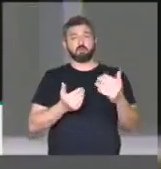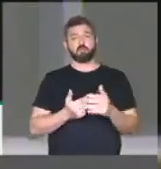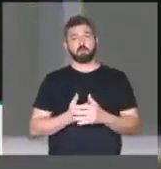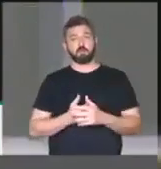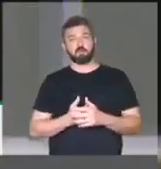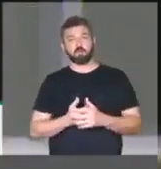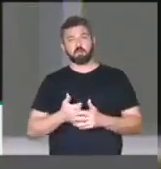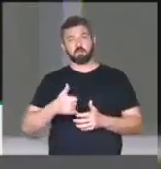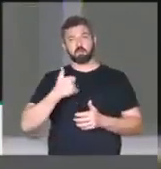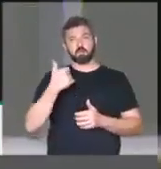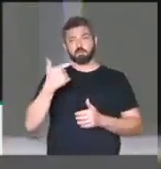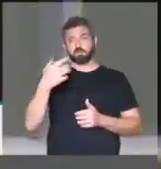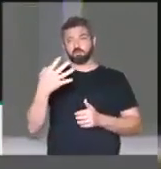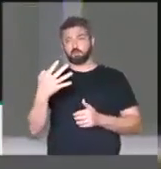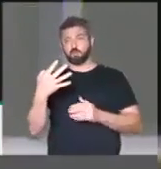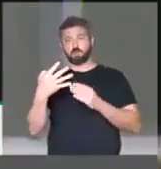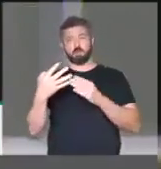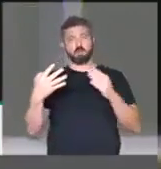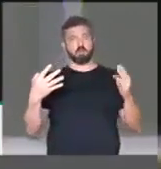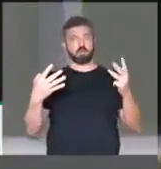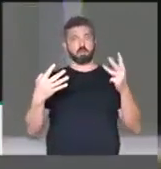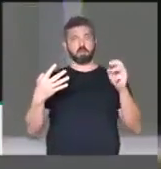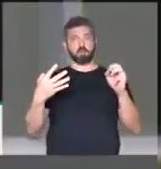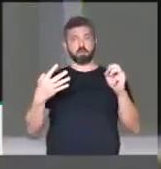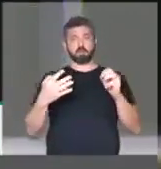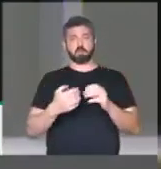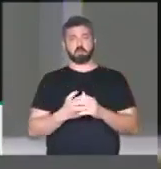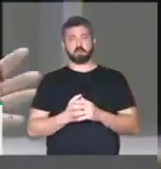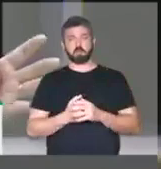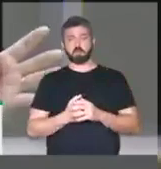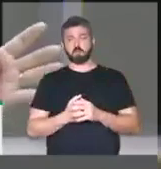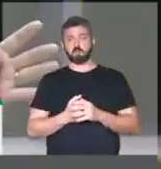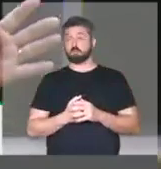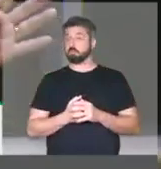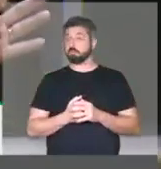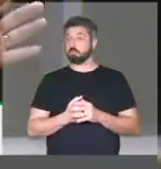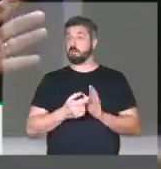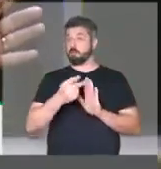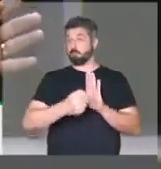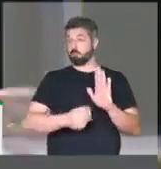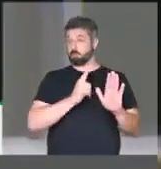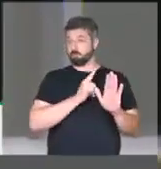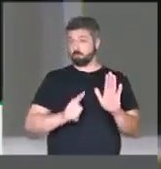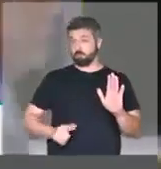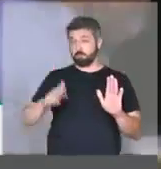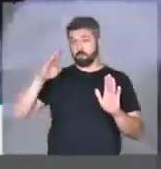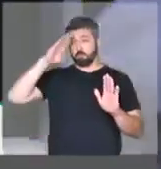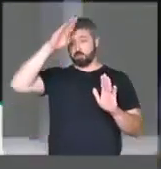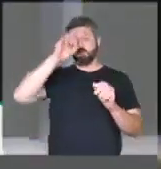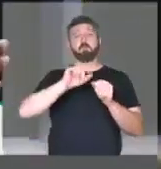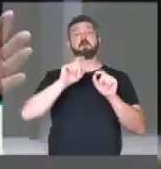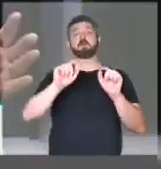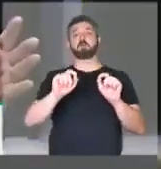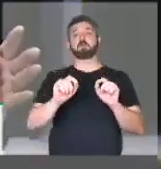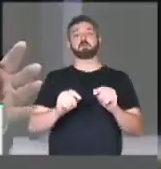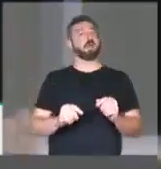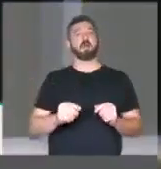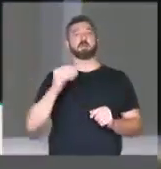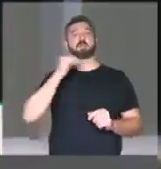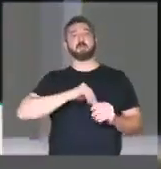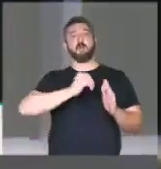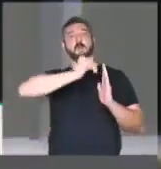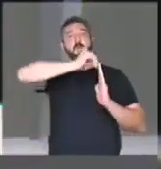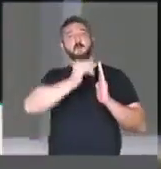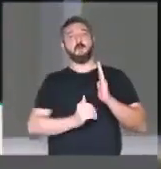de 24 até 30 anos de idade. Aí o projeto do governo Bolsonaro é para reduzir